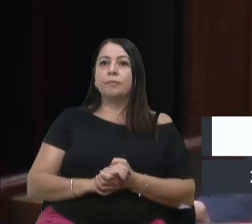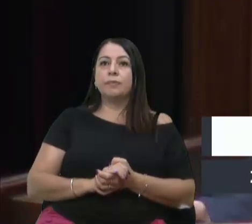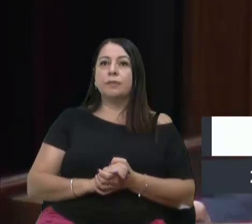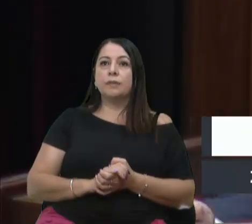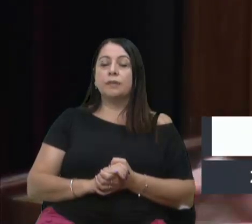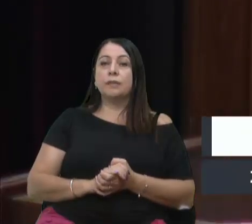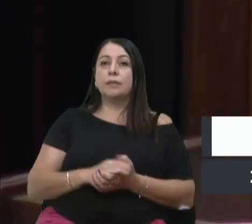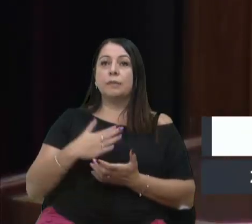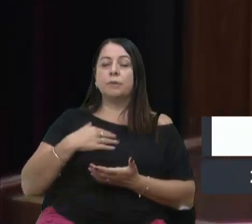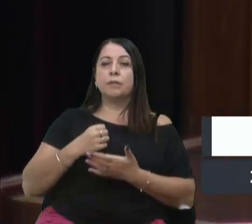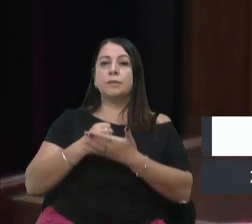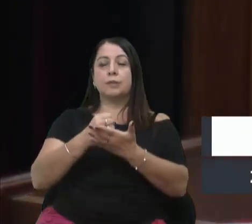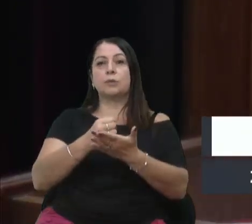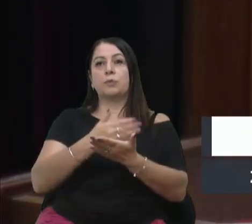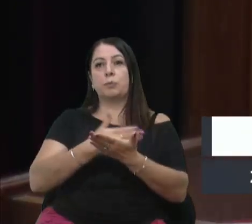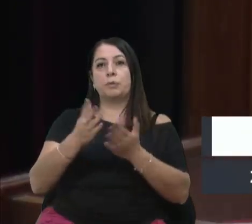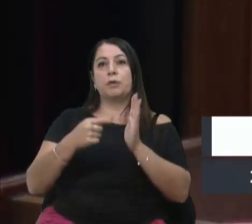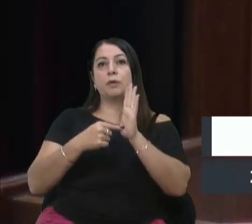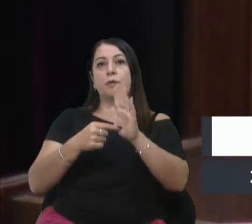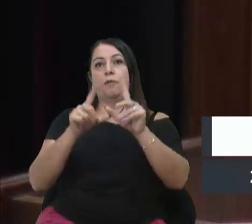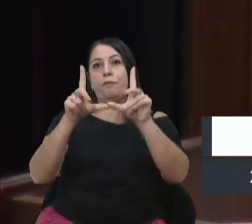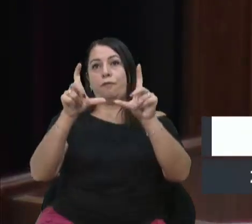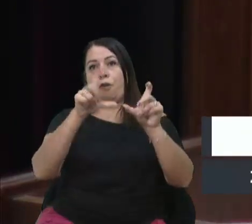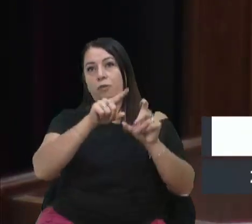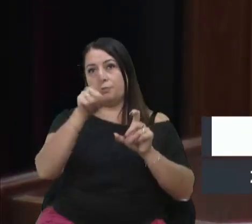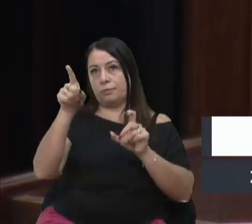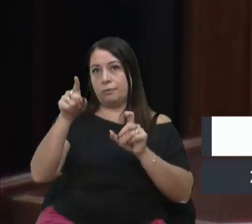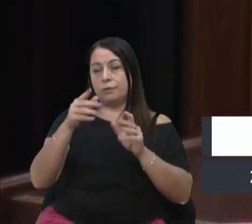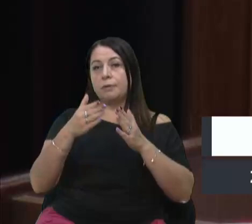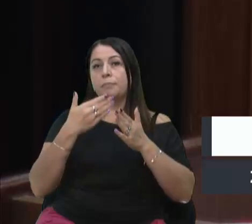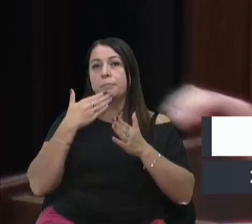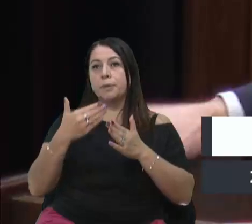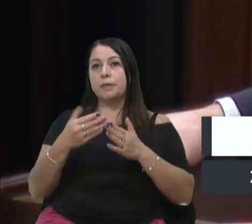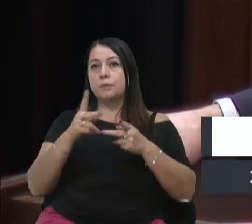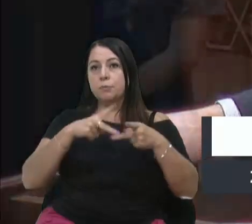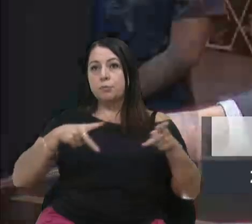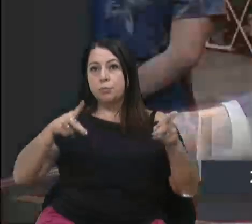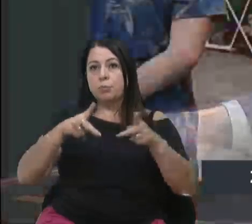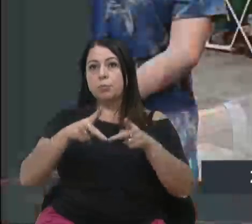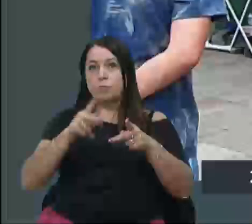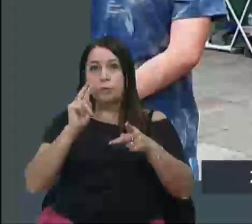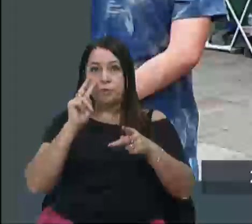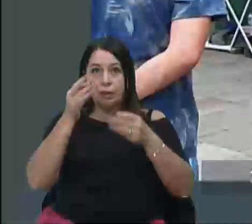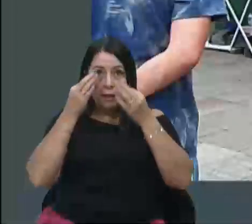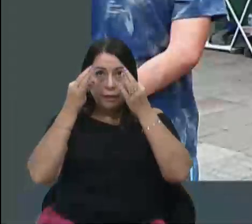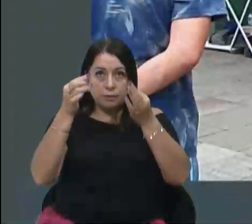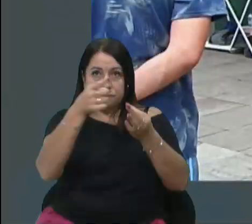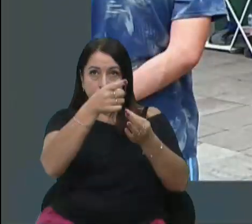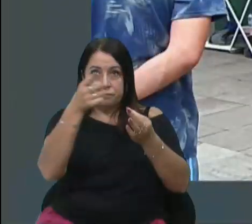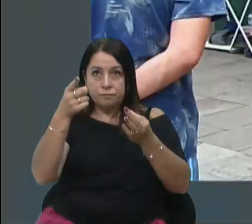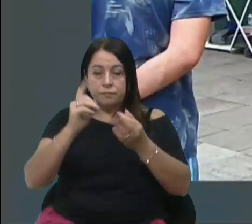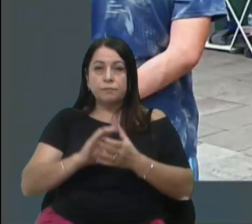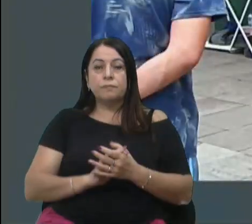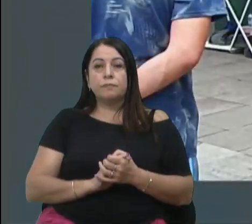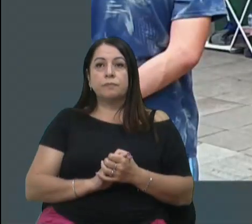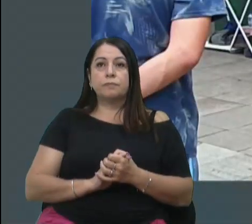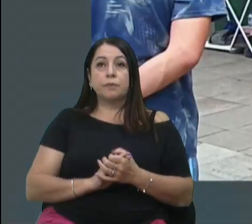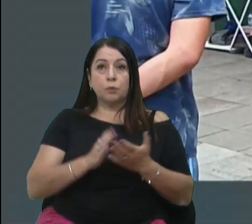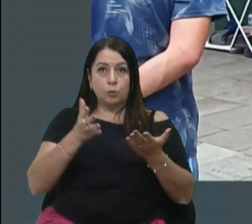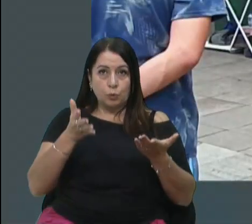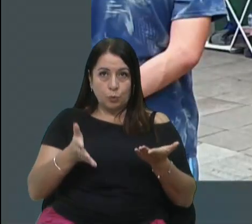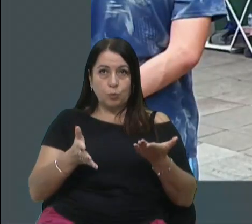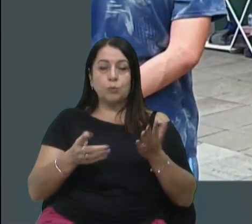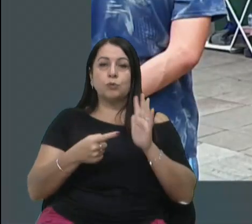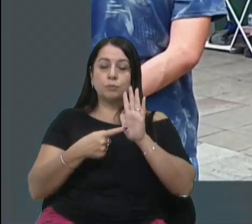A minha assessora vai estar aí exibindo as fotos no telão, peço então aí que a população possa ficar atenta. Hoje